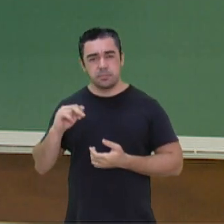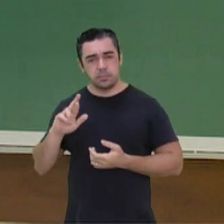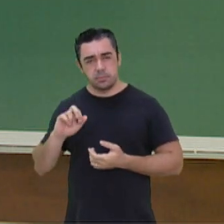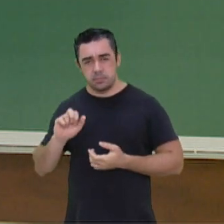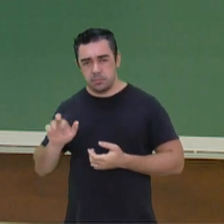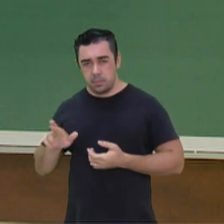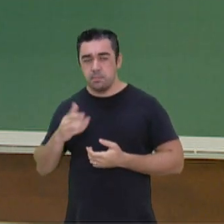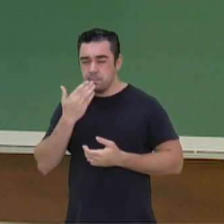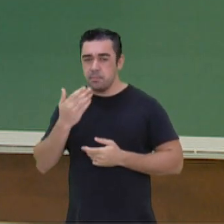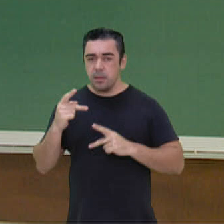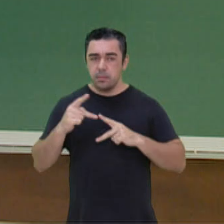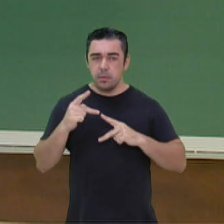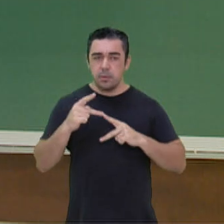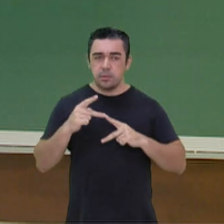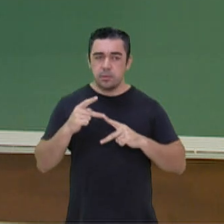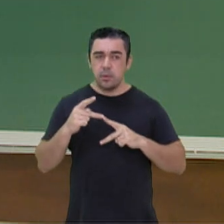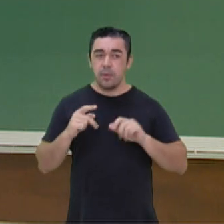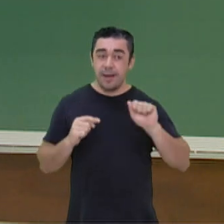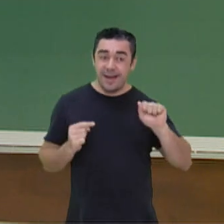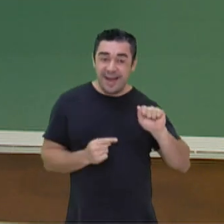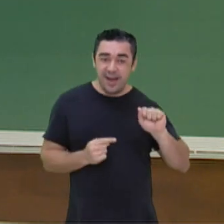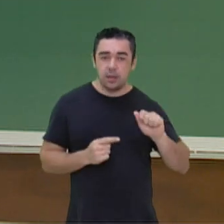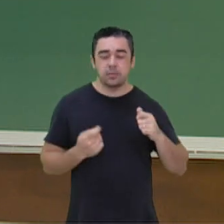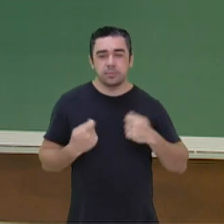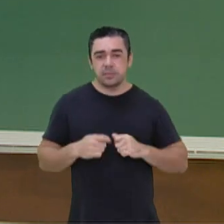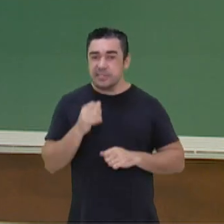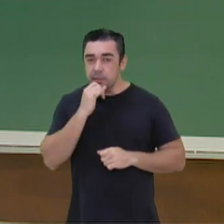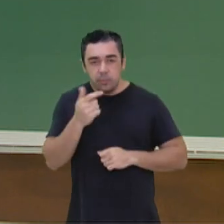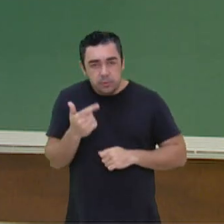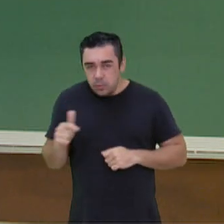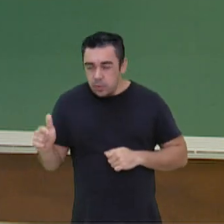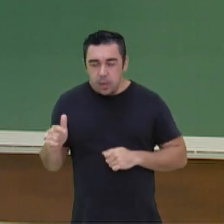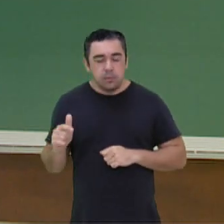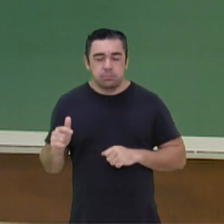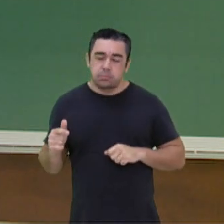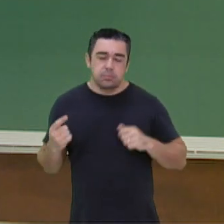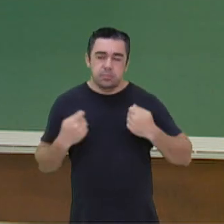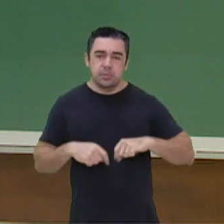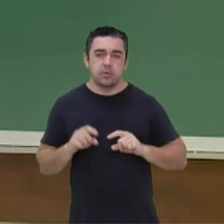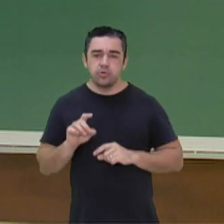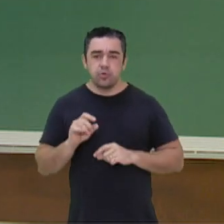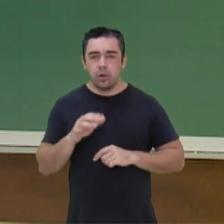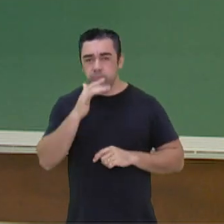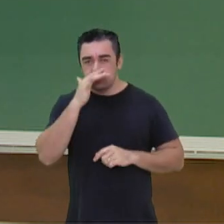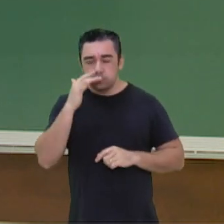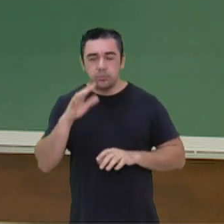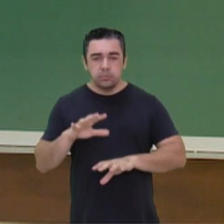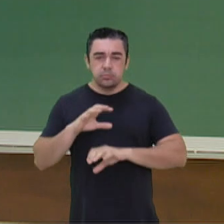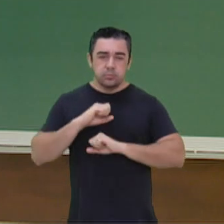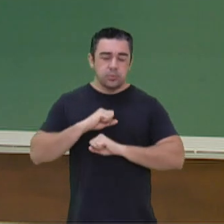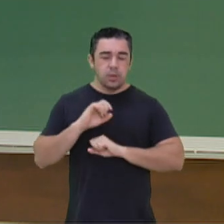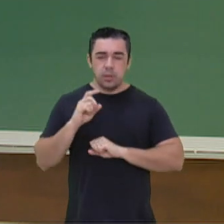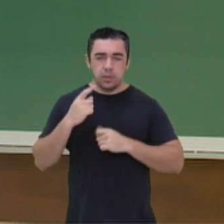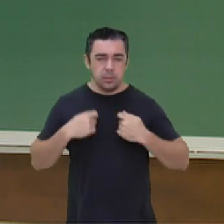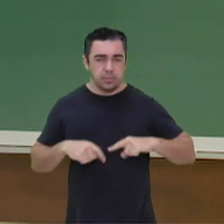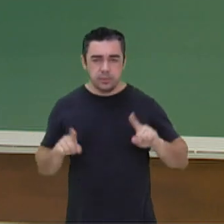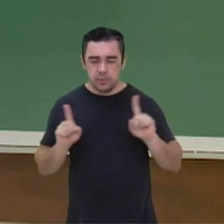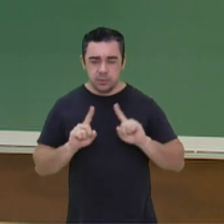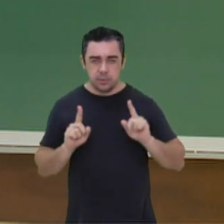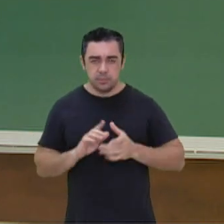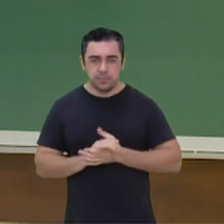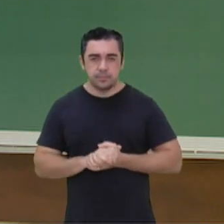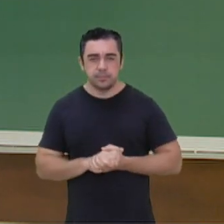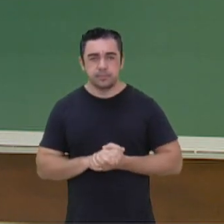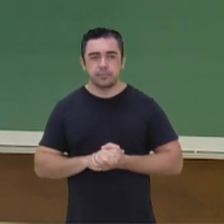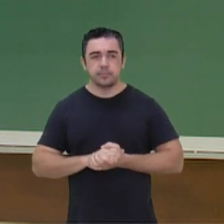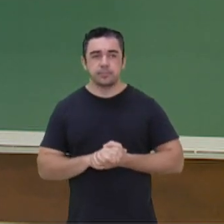preposição. Certo? Caso contrário, não alícia. No sentido de sorver, cheirar, não pode.